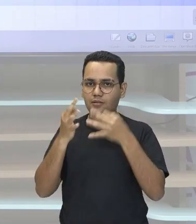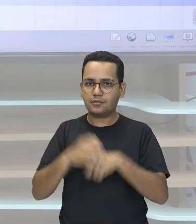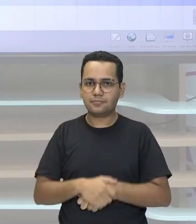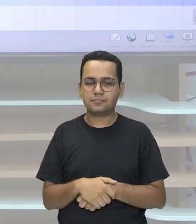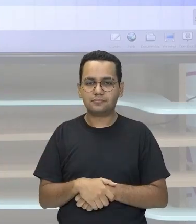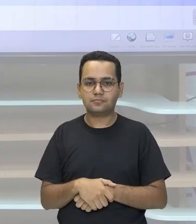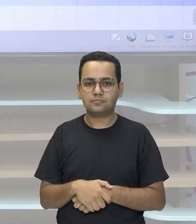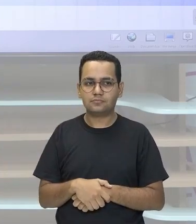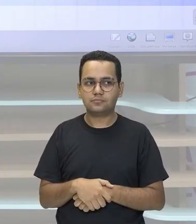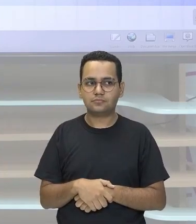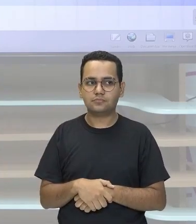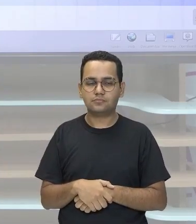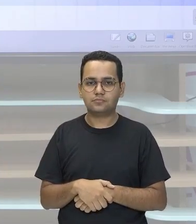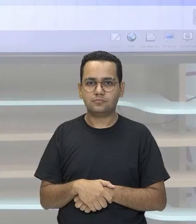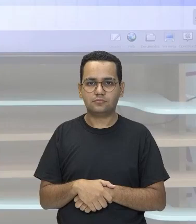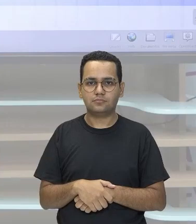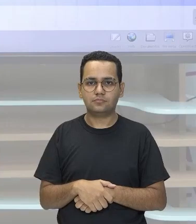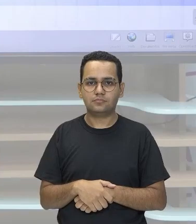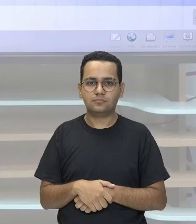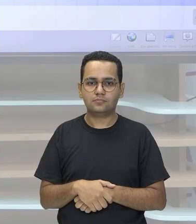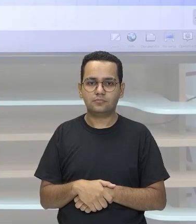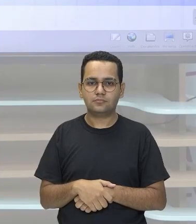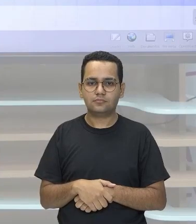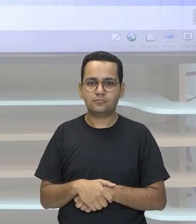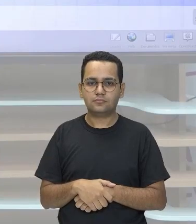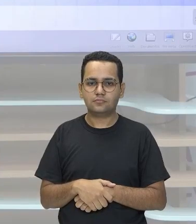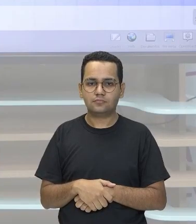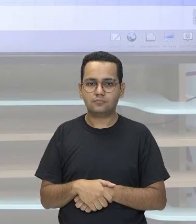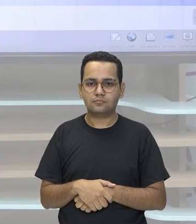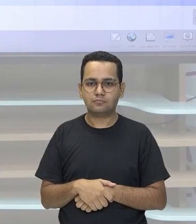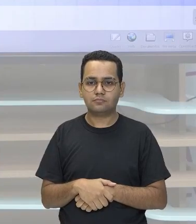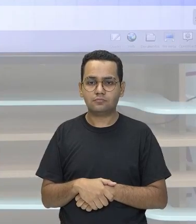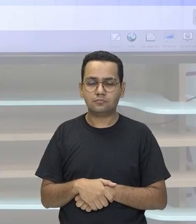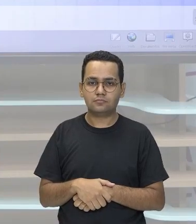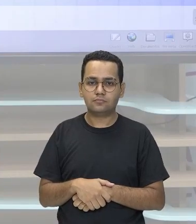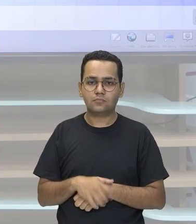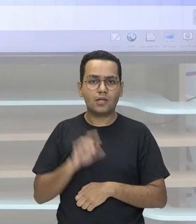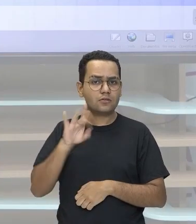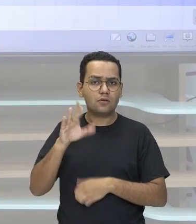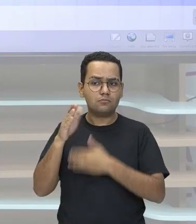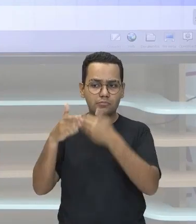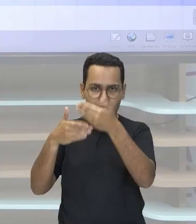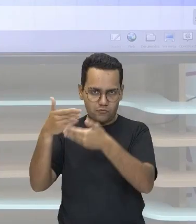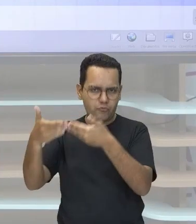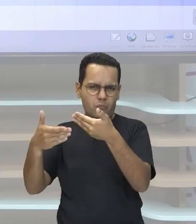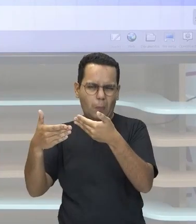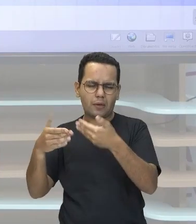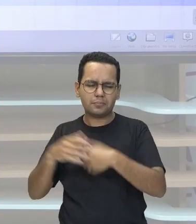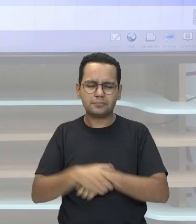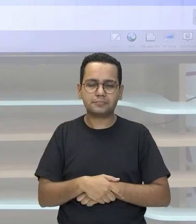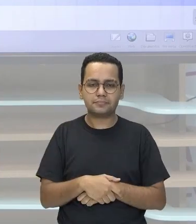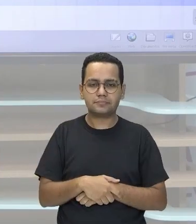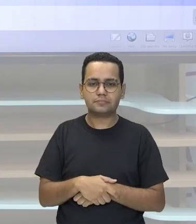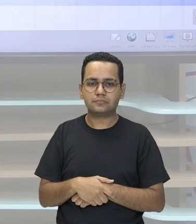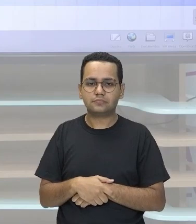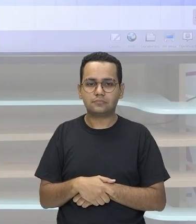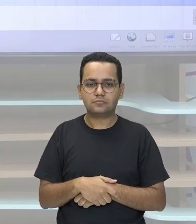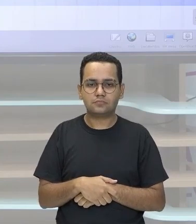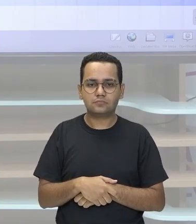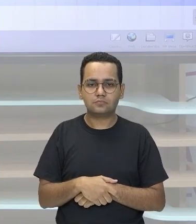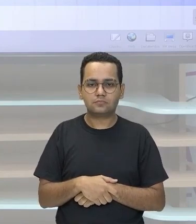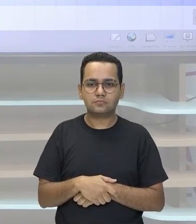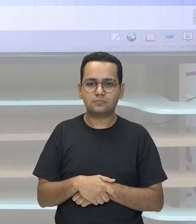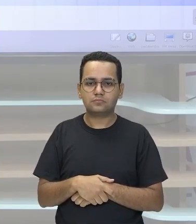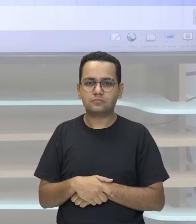Só que eu estou aonde? Eu estou numa parte Do problema Certo? Então você deixa Sempre para fazer